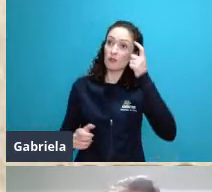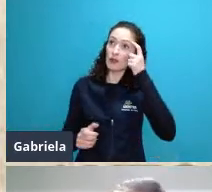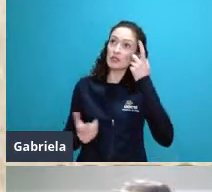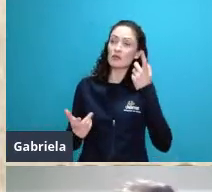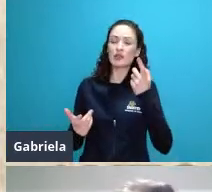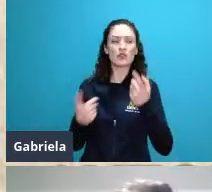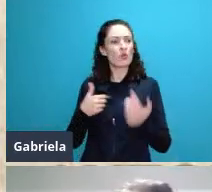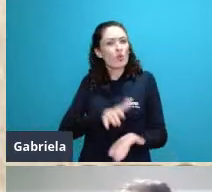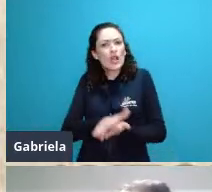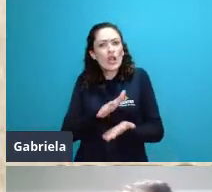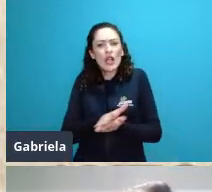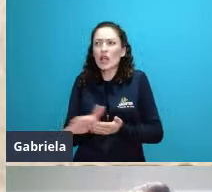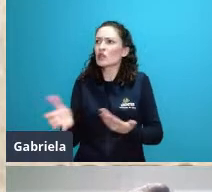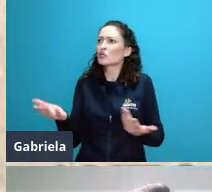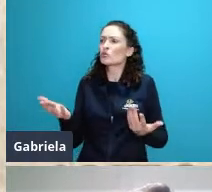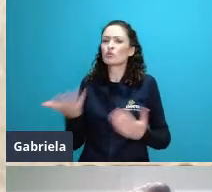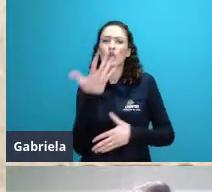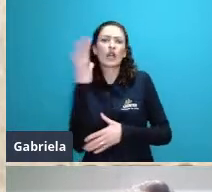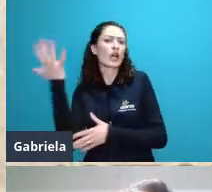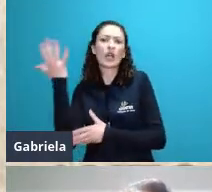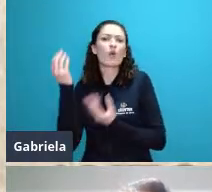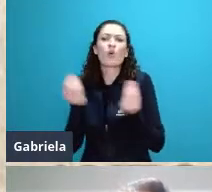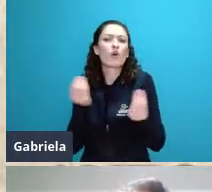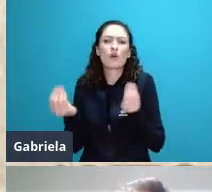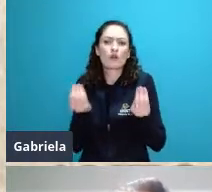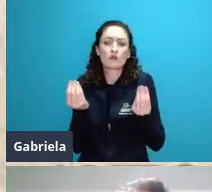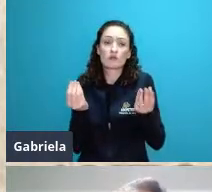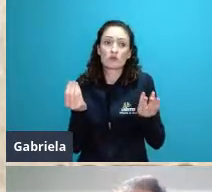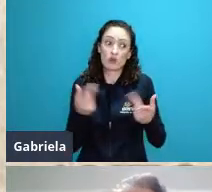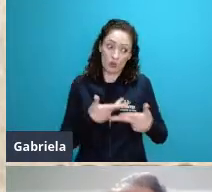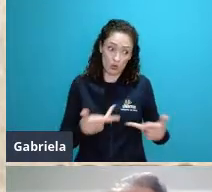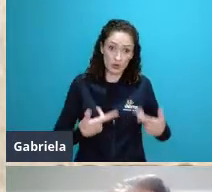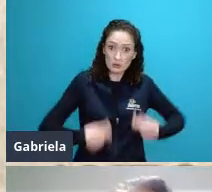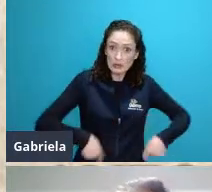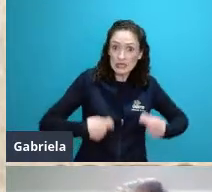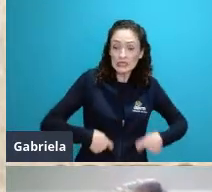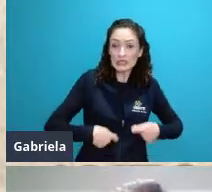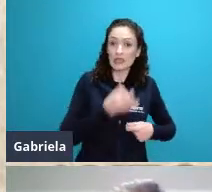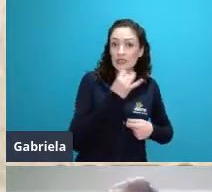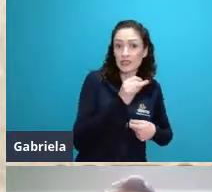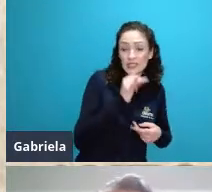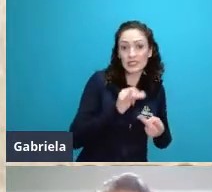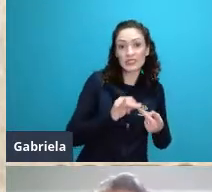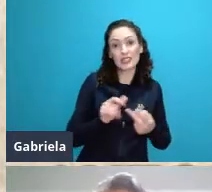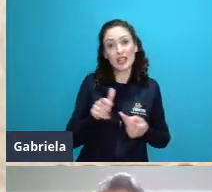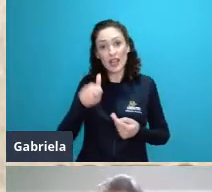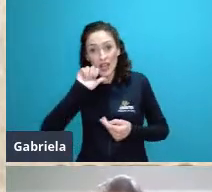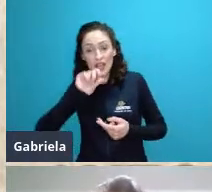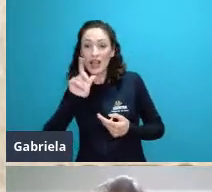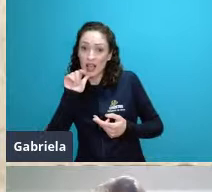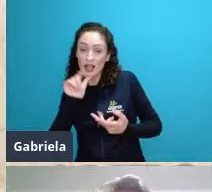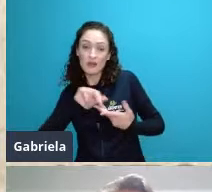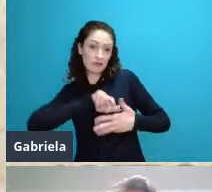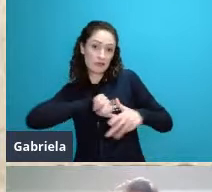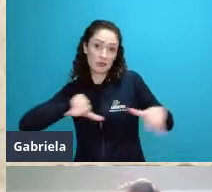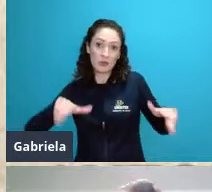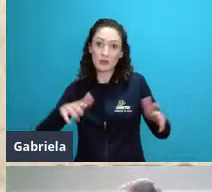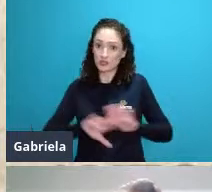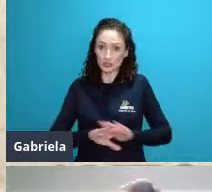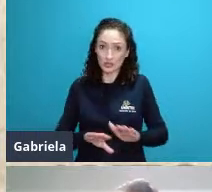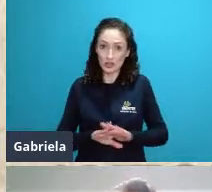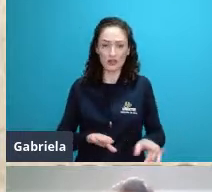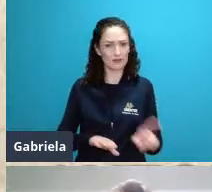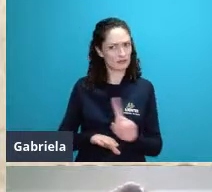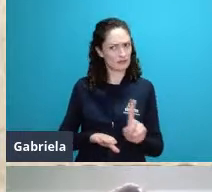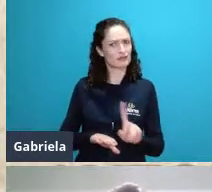extraímos mas nós consumimos ela para fins recreacionais então nós temos que encarar a nossa estadia